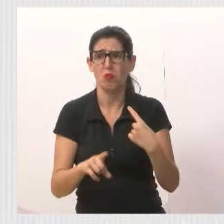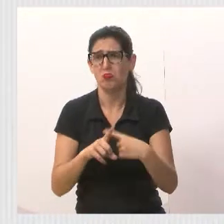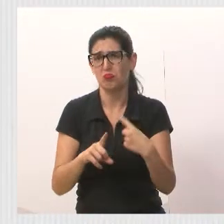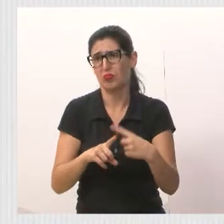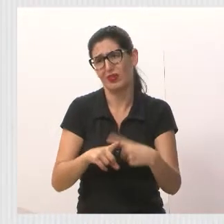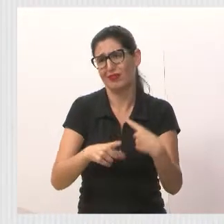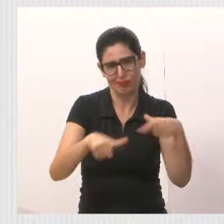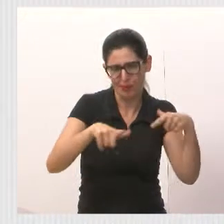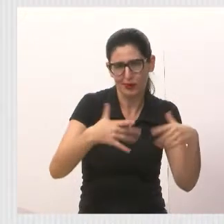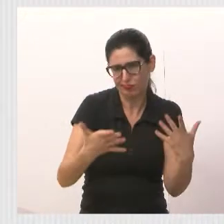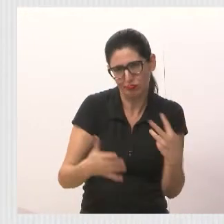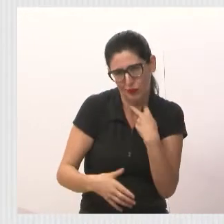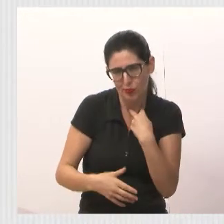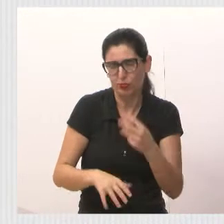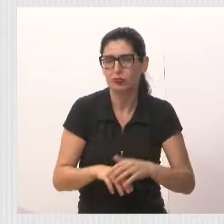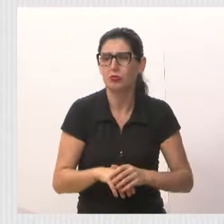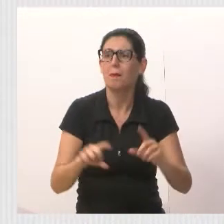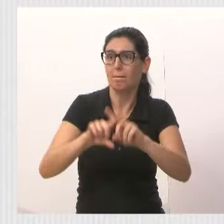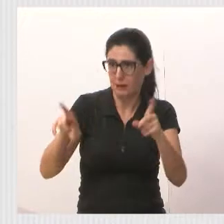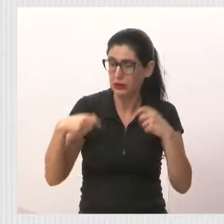comunidade. Próximo.